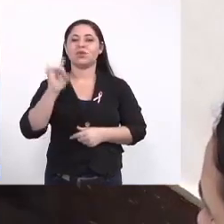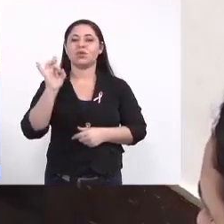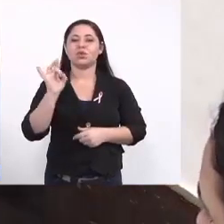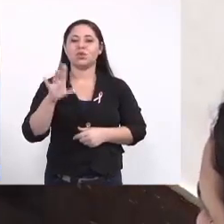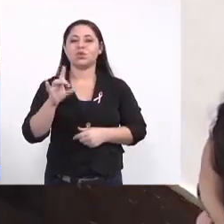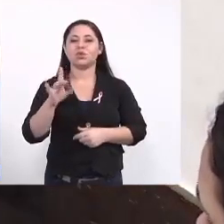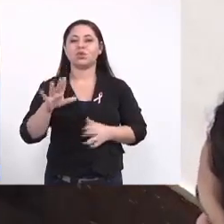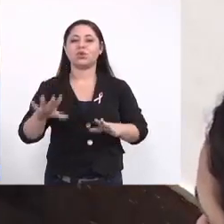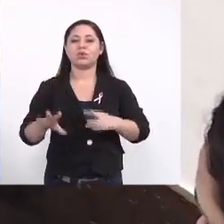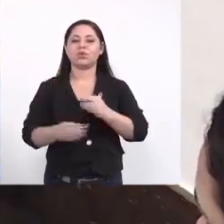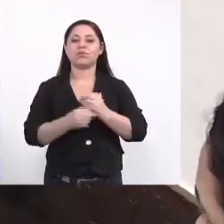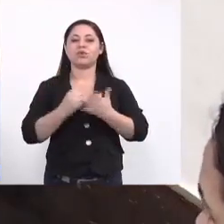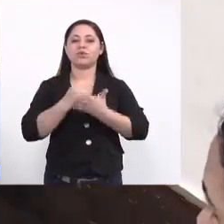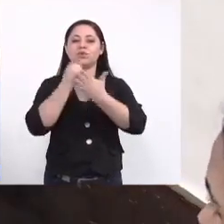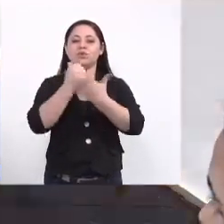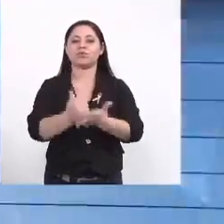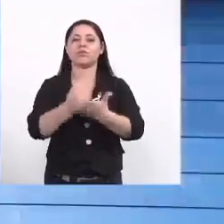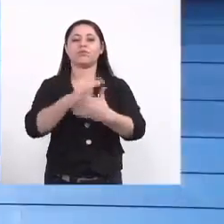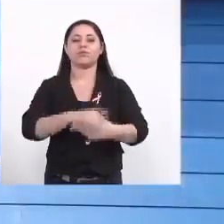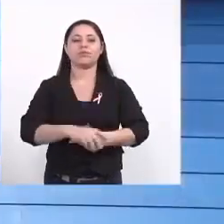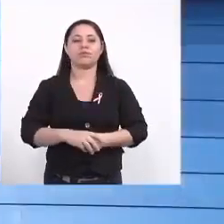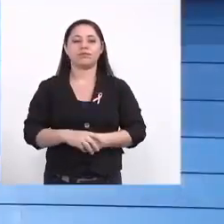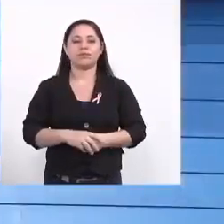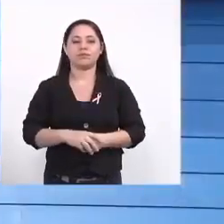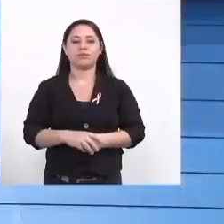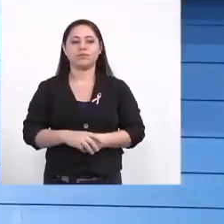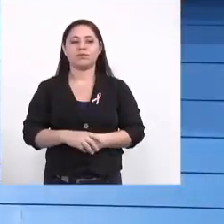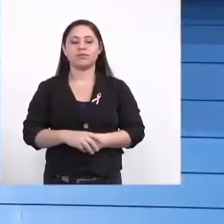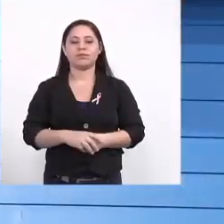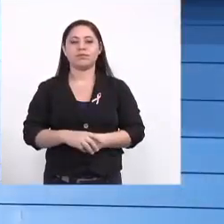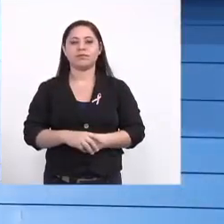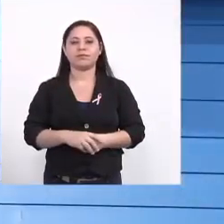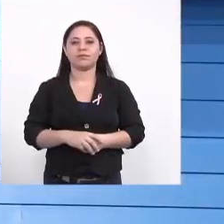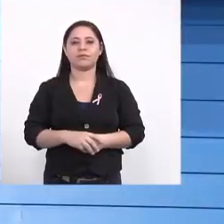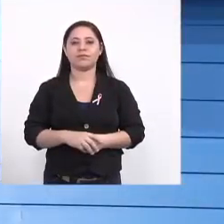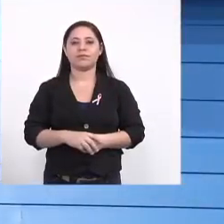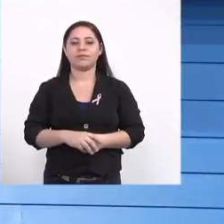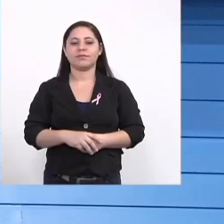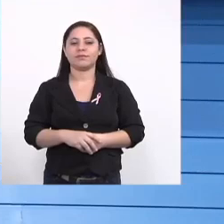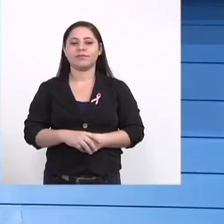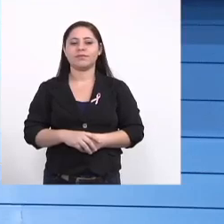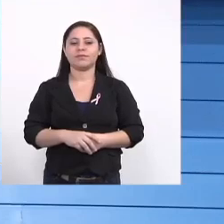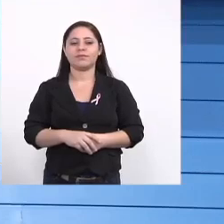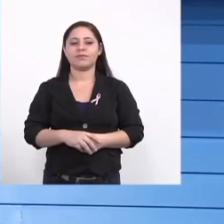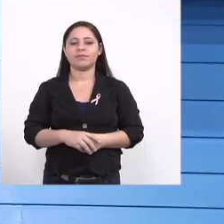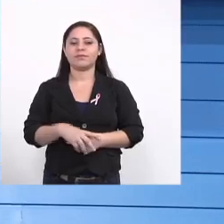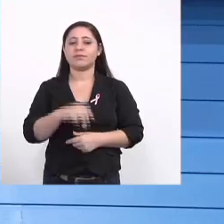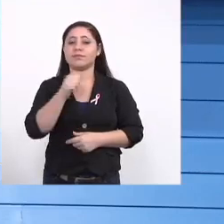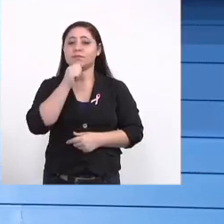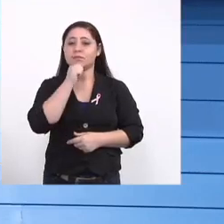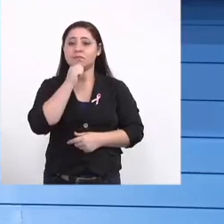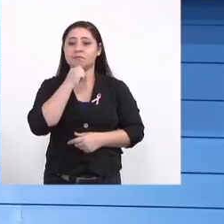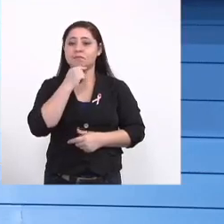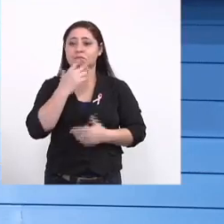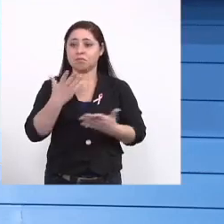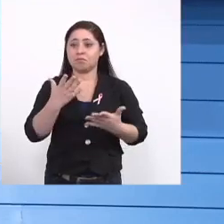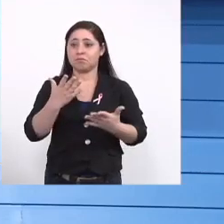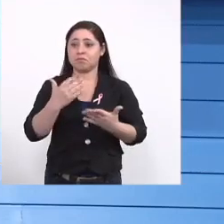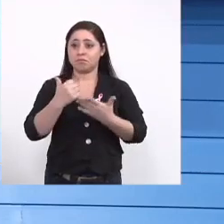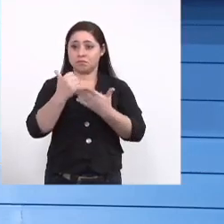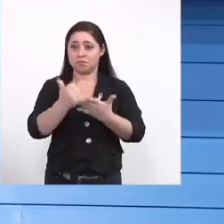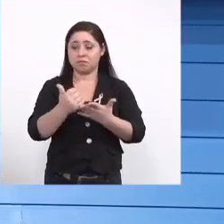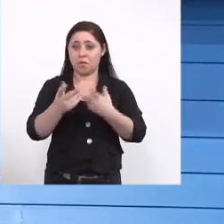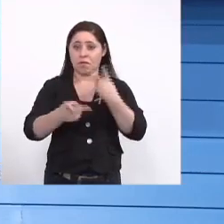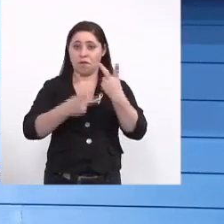contribuir mesmo Obrigado professor ainda alguém tem alguma contribuição